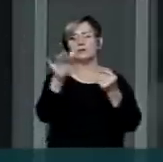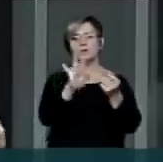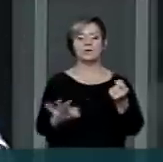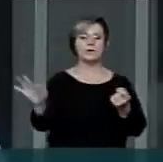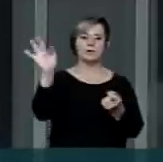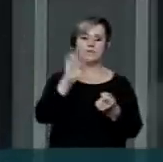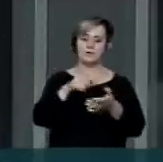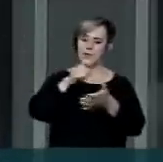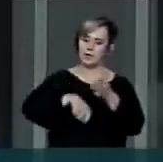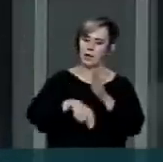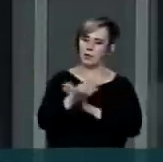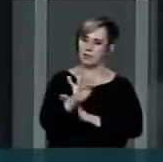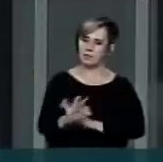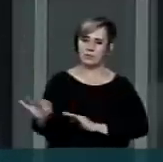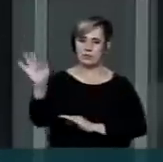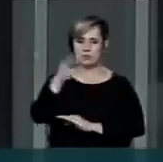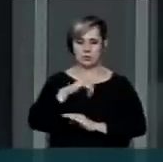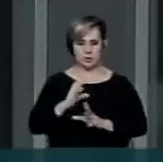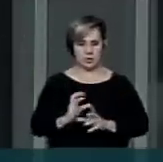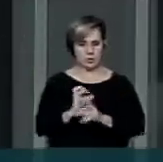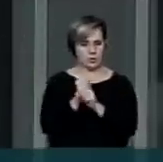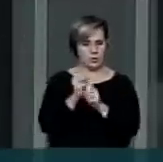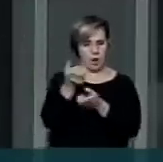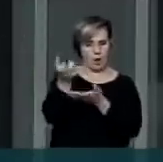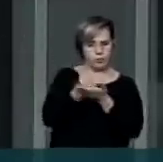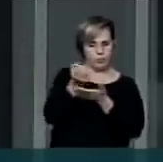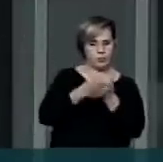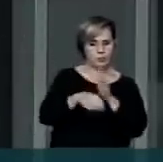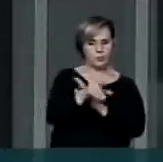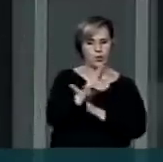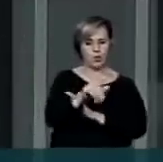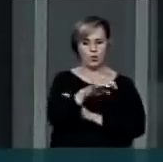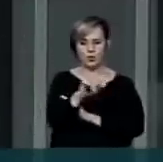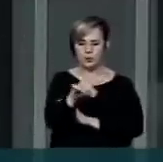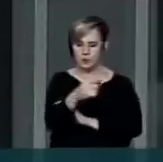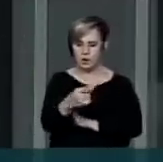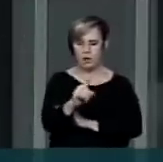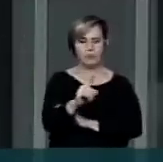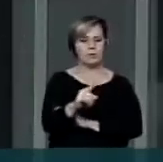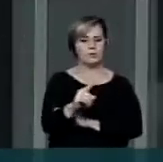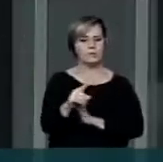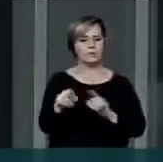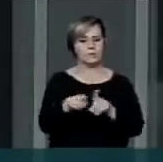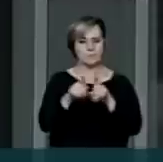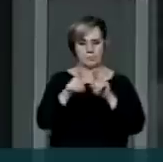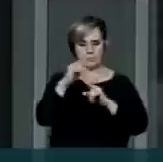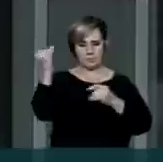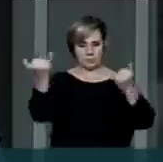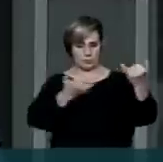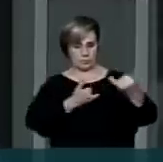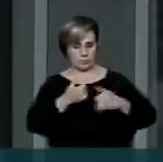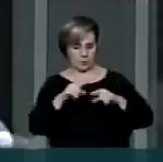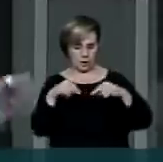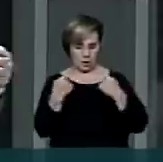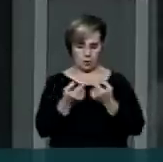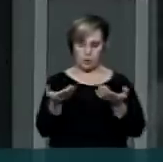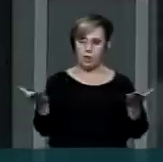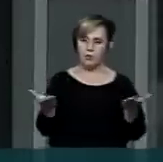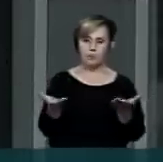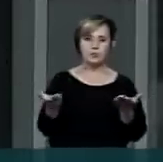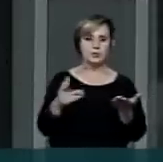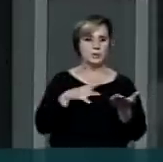Tributos esses que são acumulados pela União, inclusive o deputado Genesco Noronha estava me levantando isso durante a reunião hoje, que